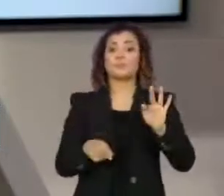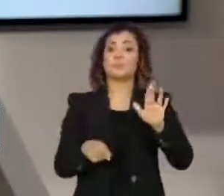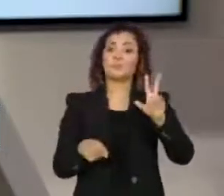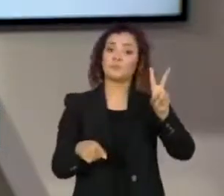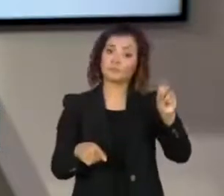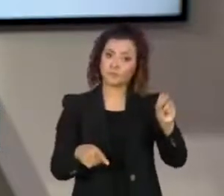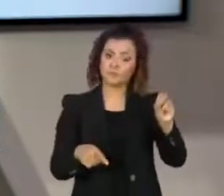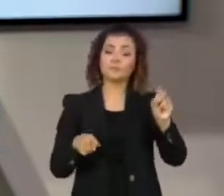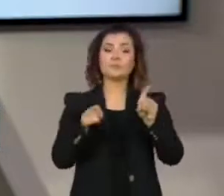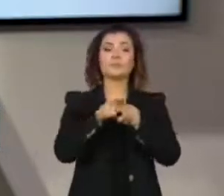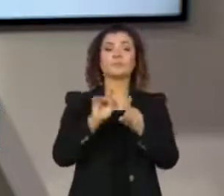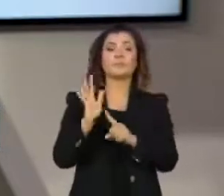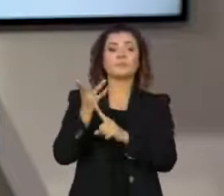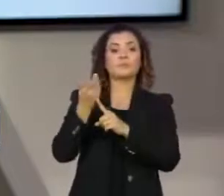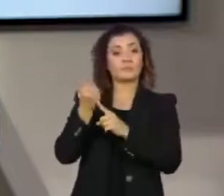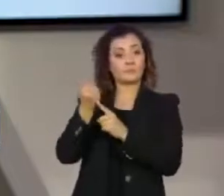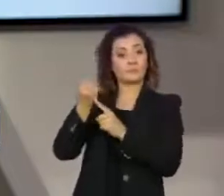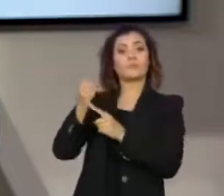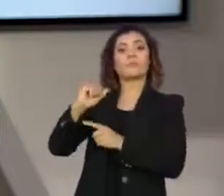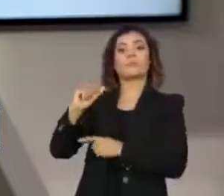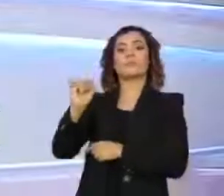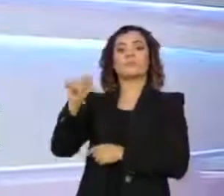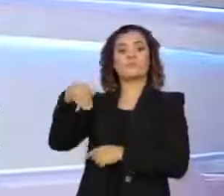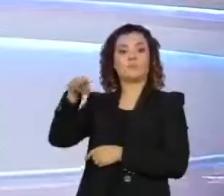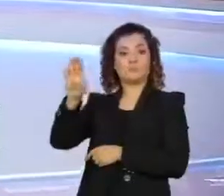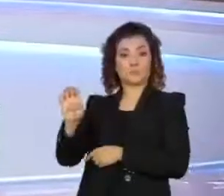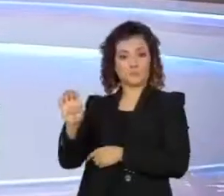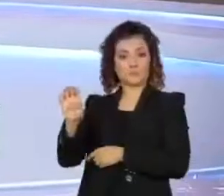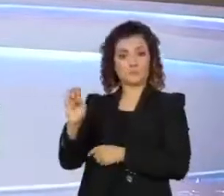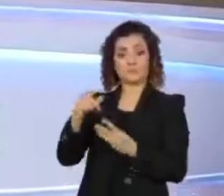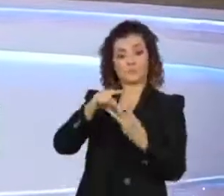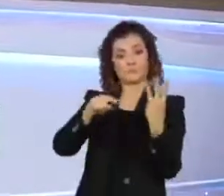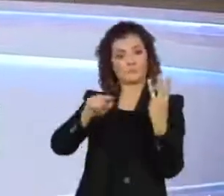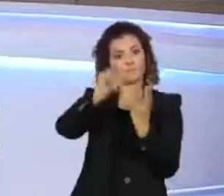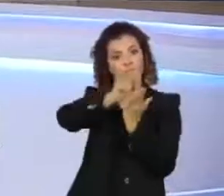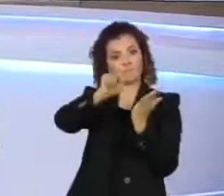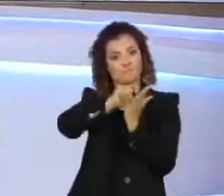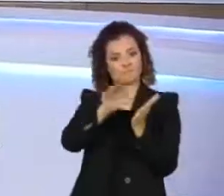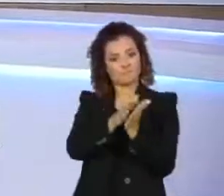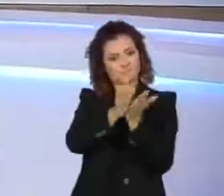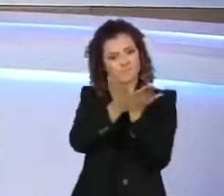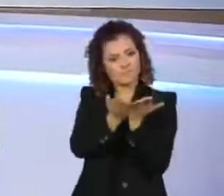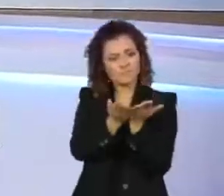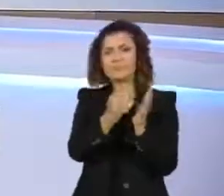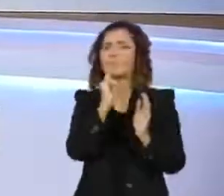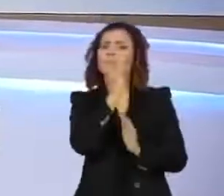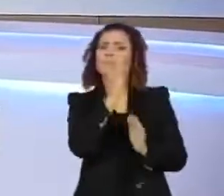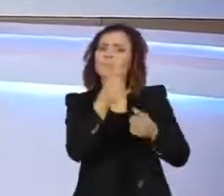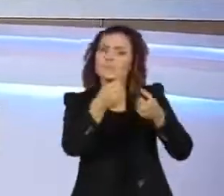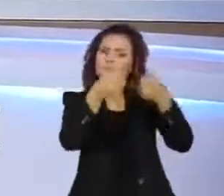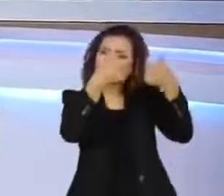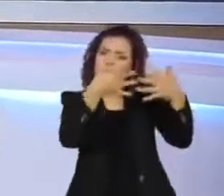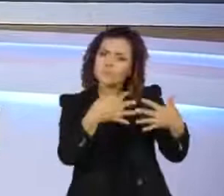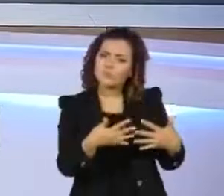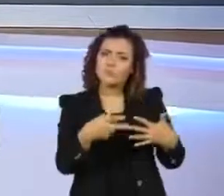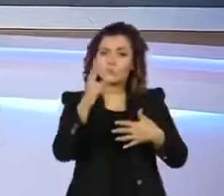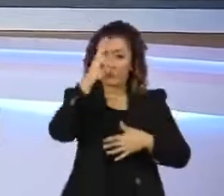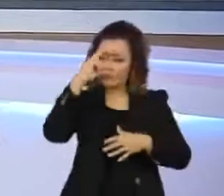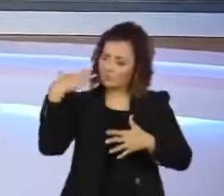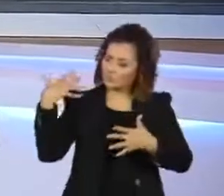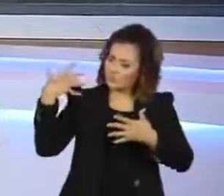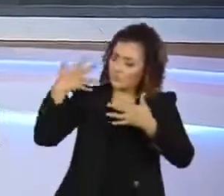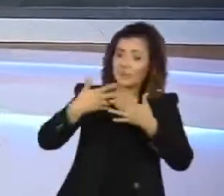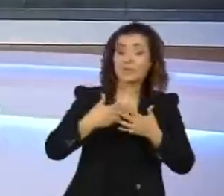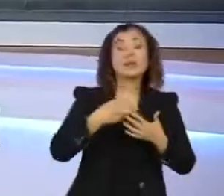Gomes e do artista Jaime Laureano. Na entrevista de hoje, ela nos conta como este trabalho revela a história de